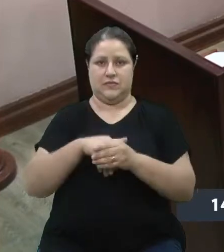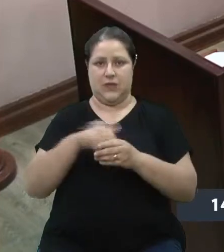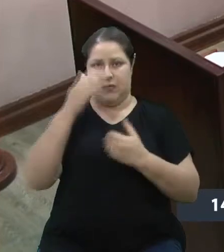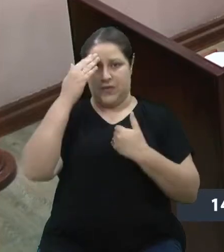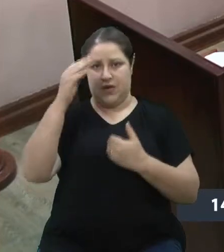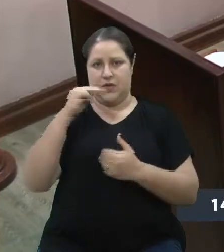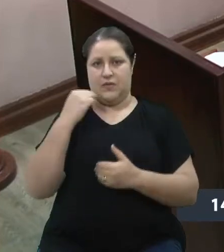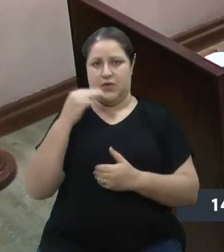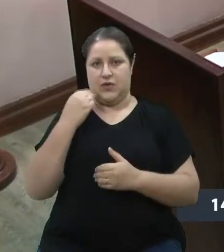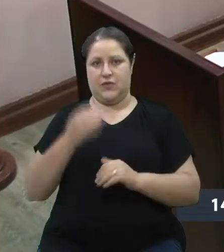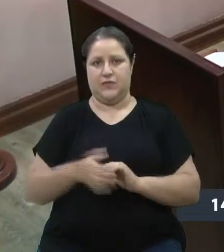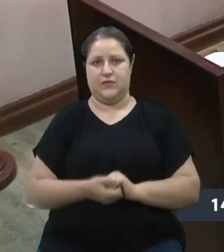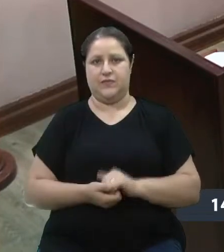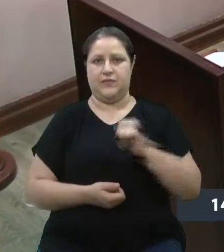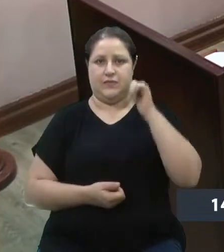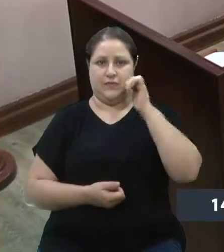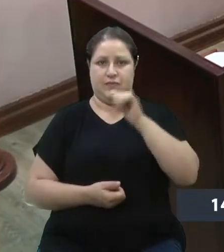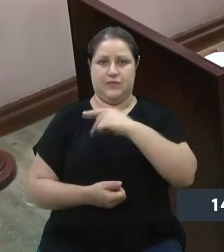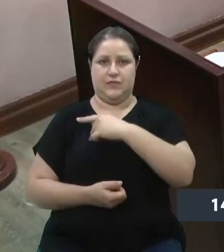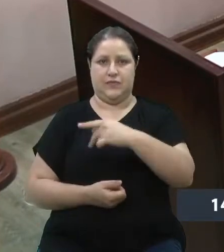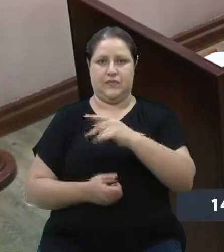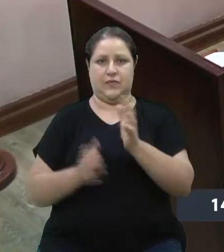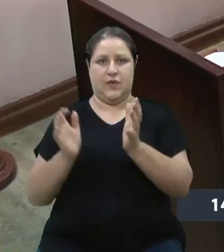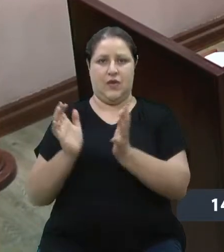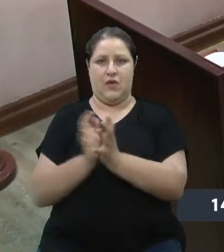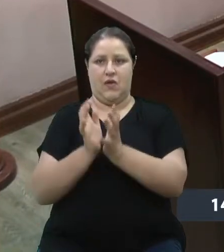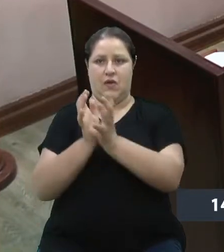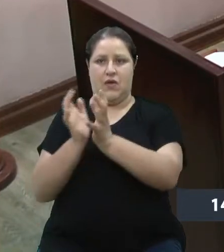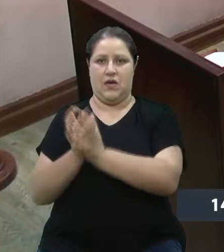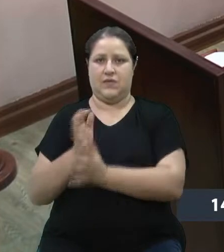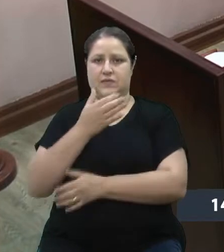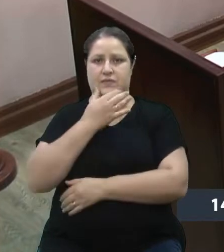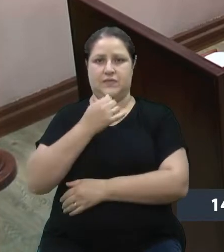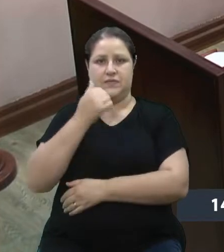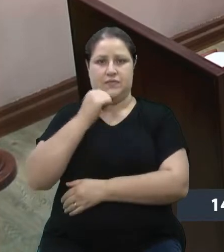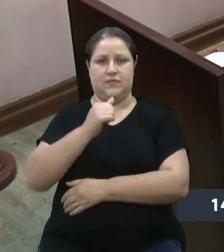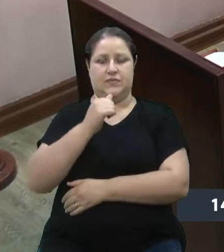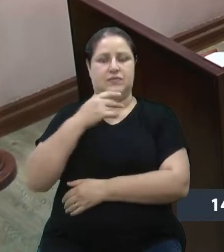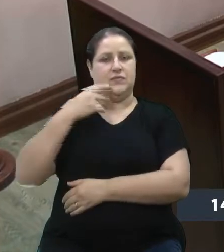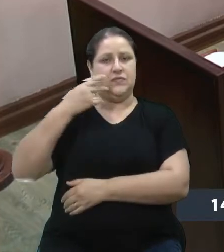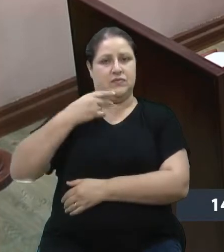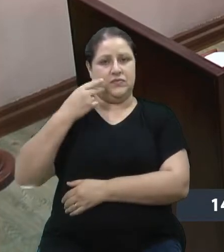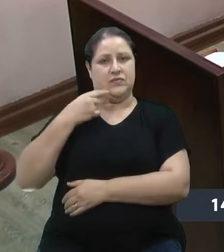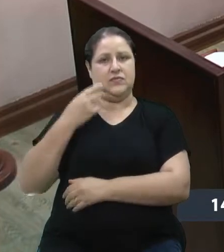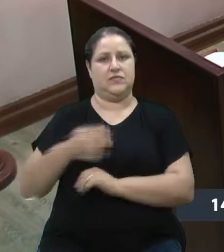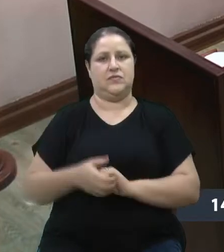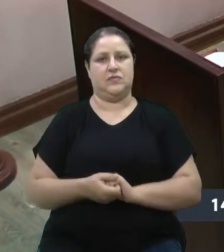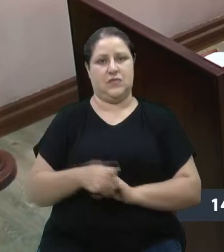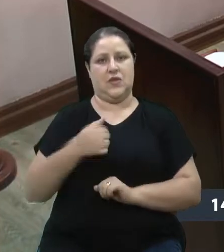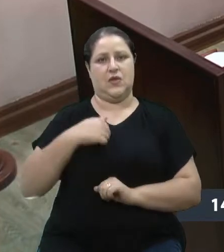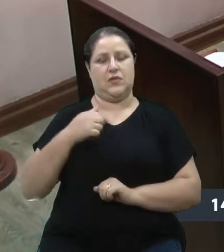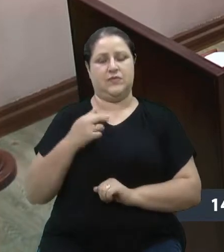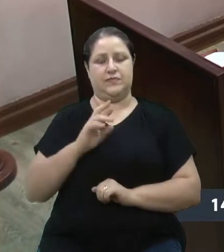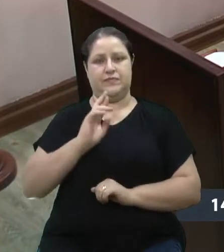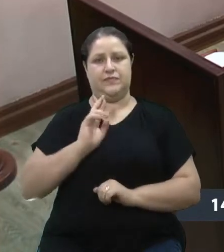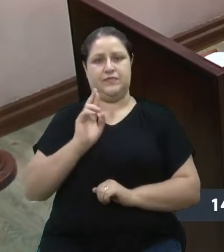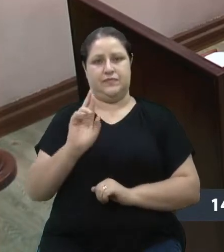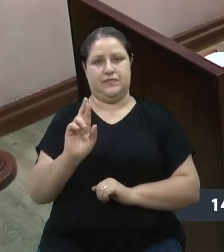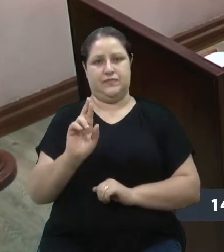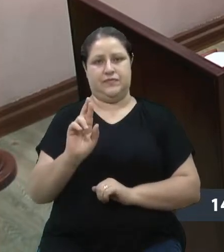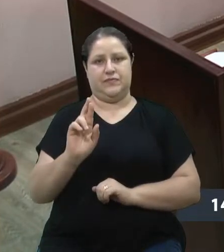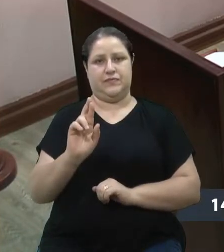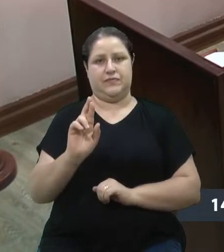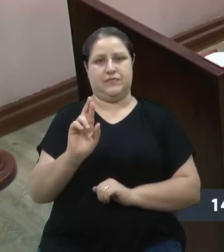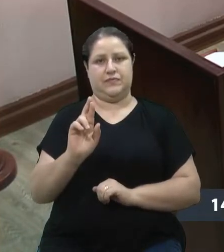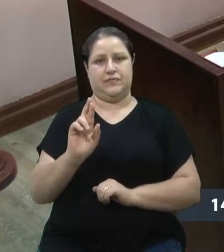Senhora Presidente, colegas, vereadores e vereadoras, na condição de representante público, agora a minha